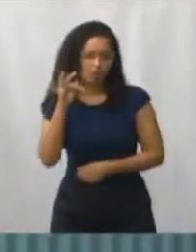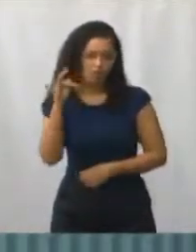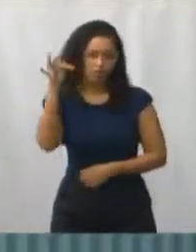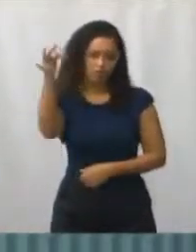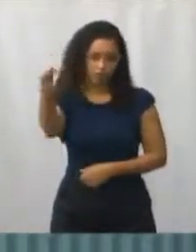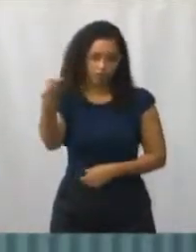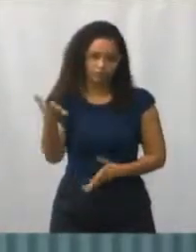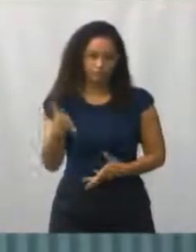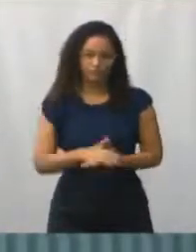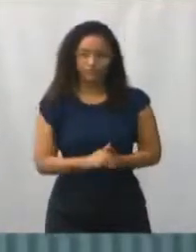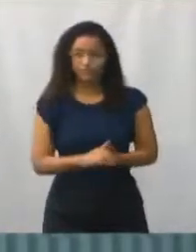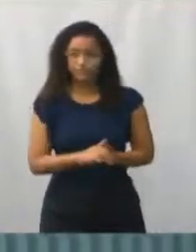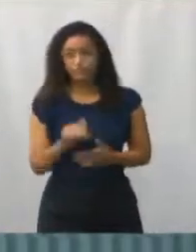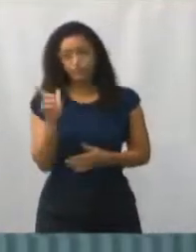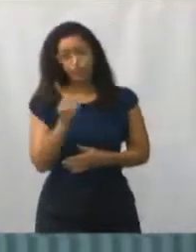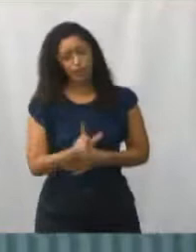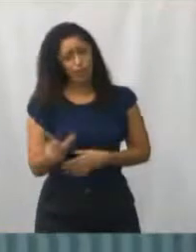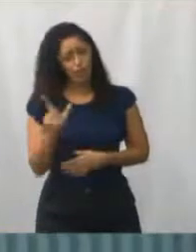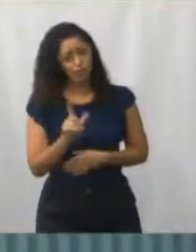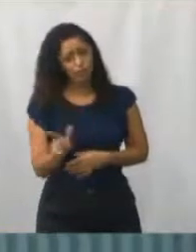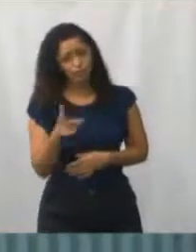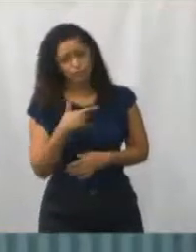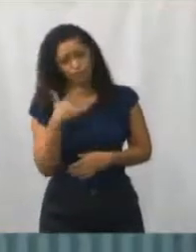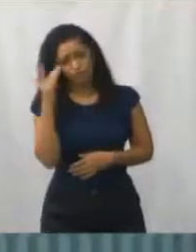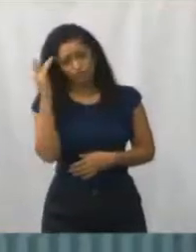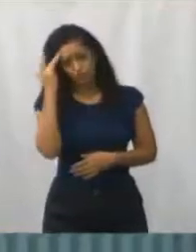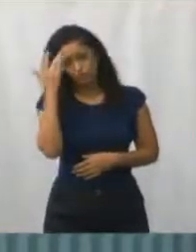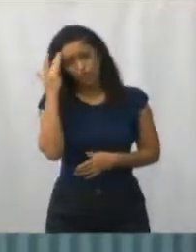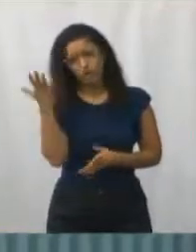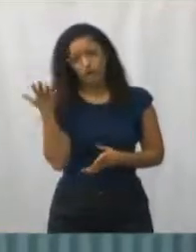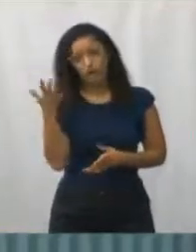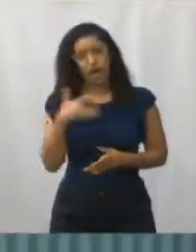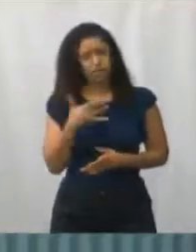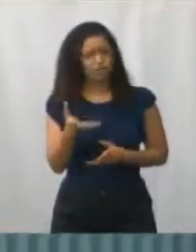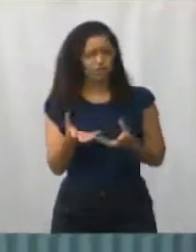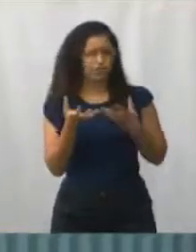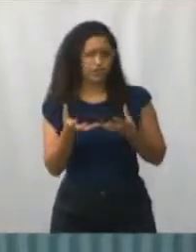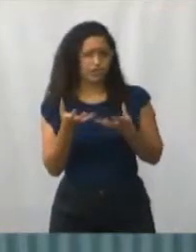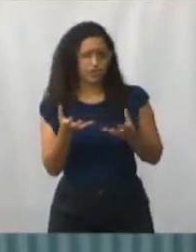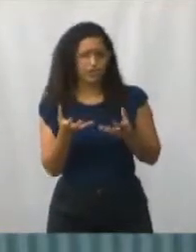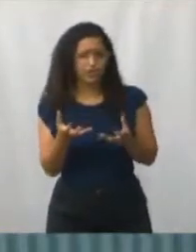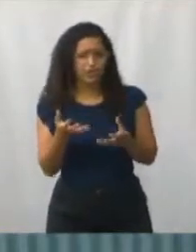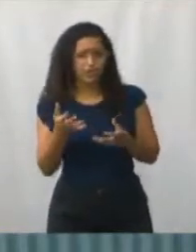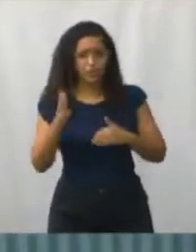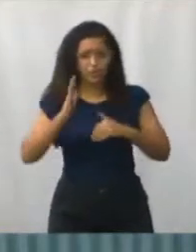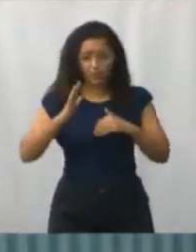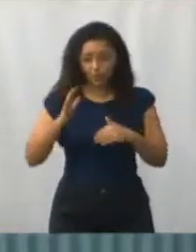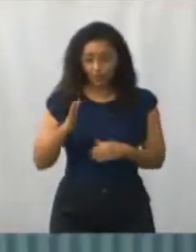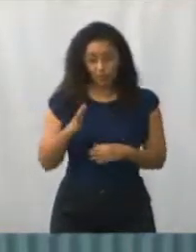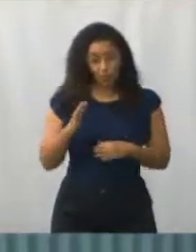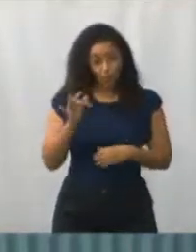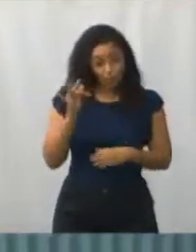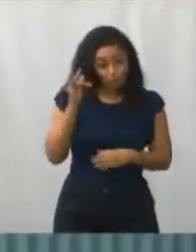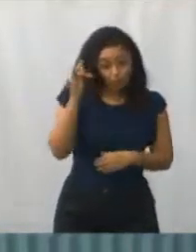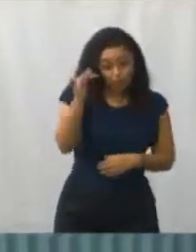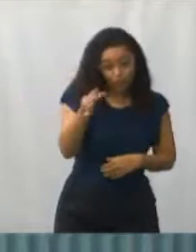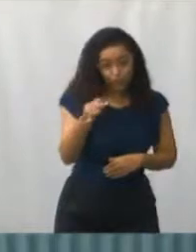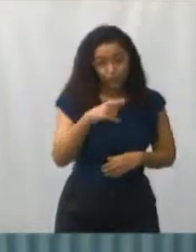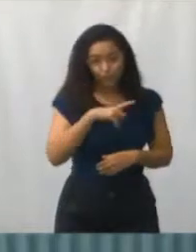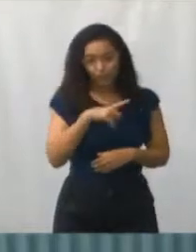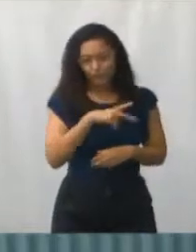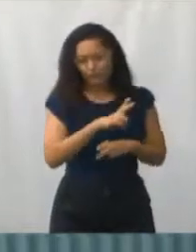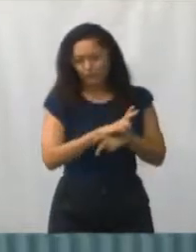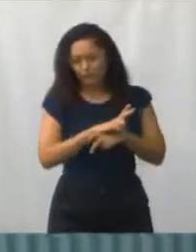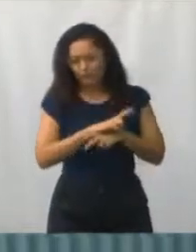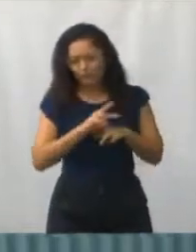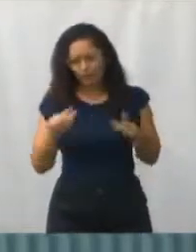que saia um excelente jogador de futebol, que saia pessoa lá do balé, que saia, que todos possam chegar a esse